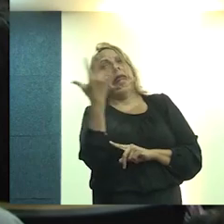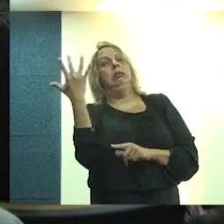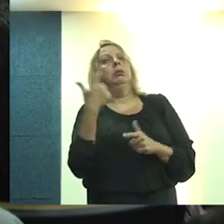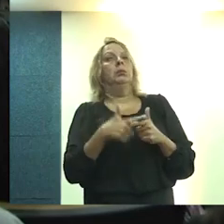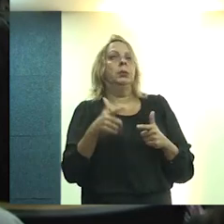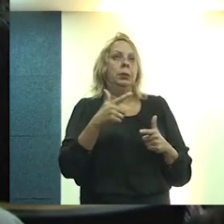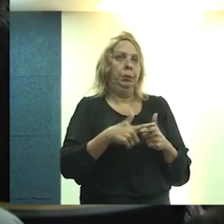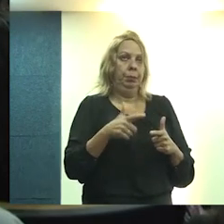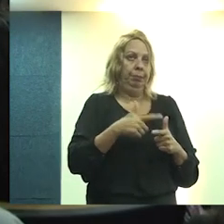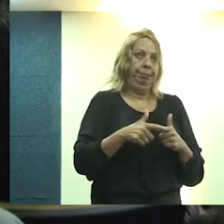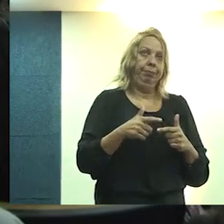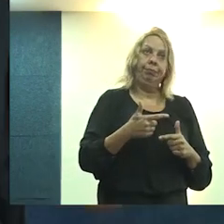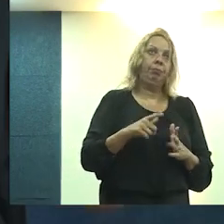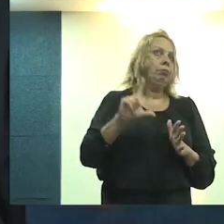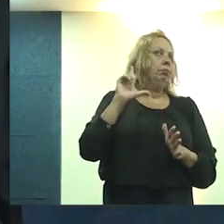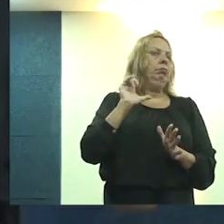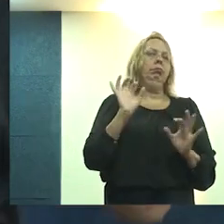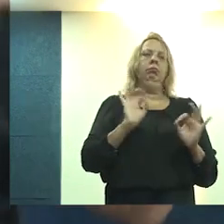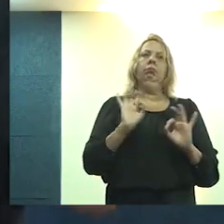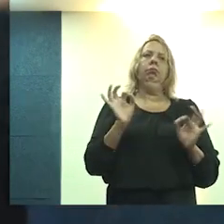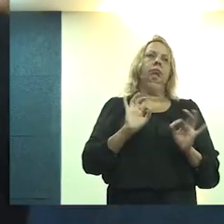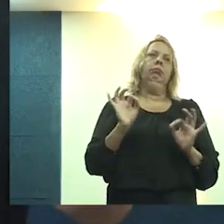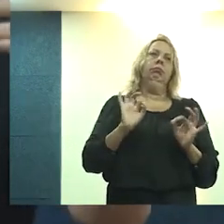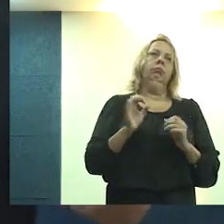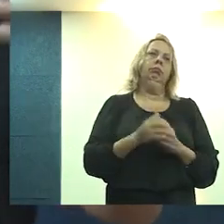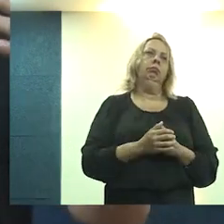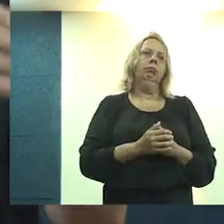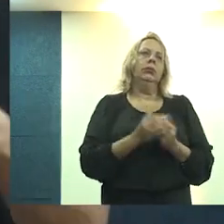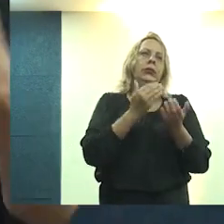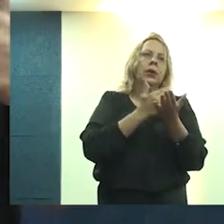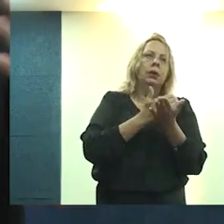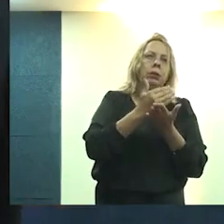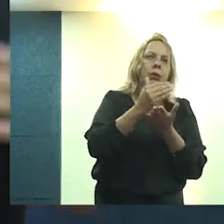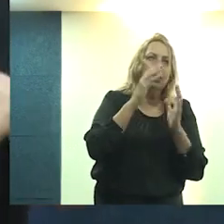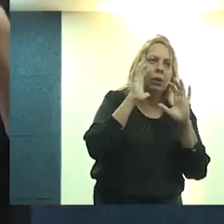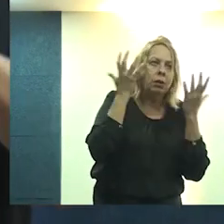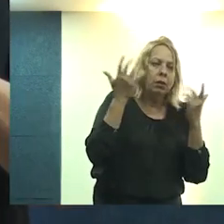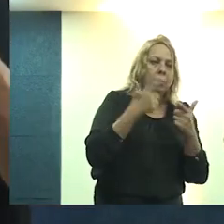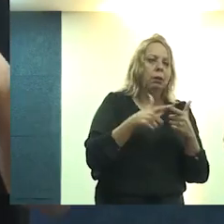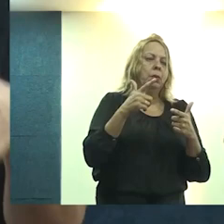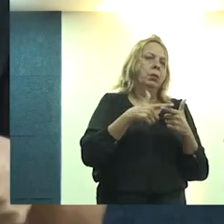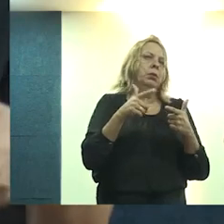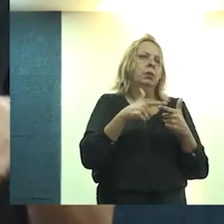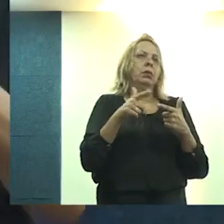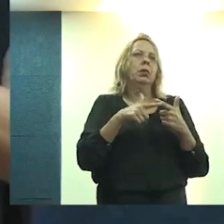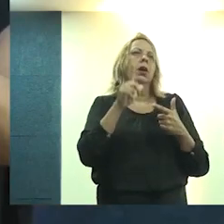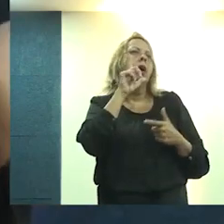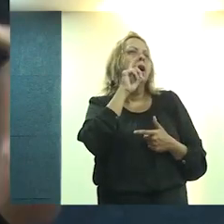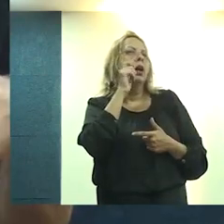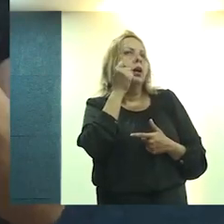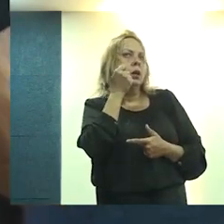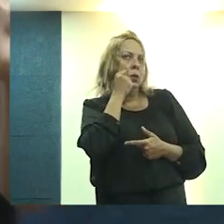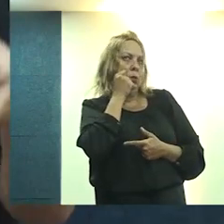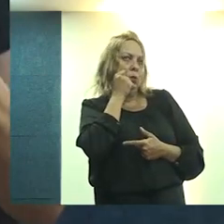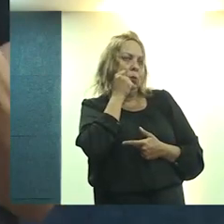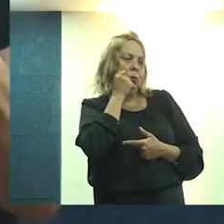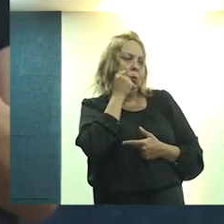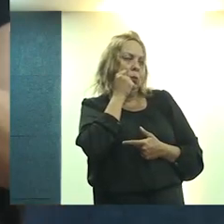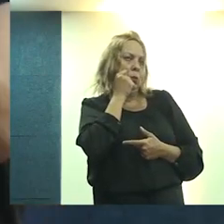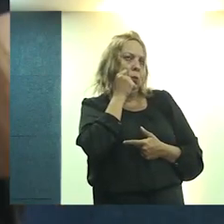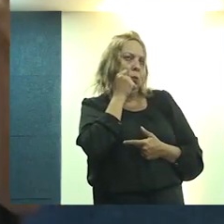problemas que não tínhamos. Quando a gente estava começando a resolver os problemas da Aracaju,